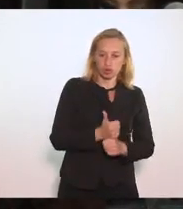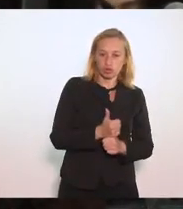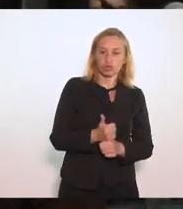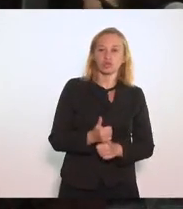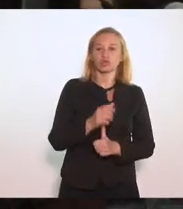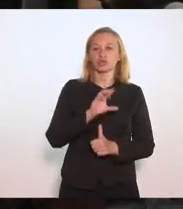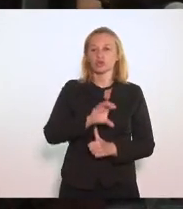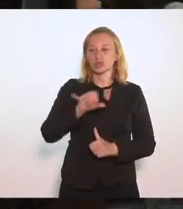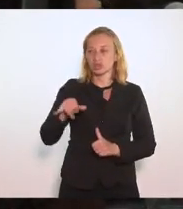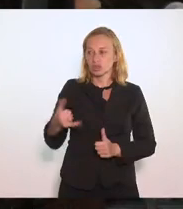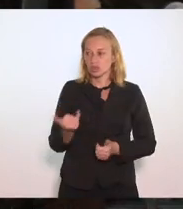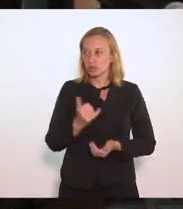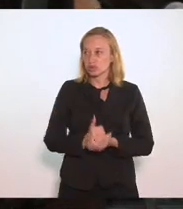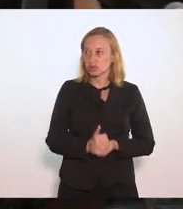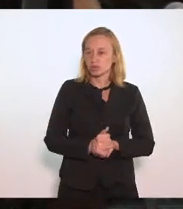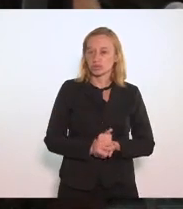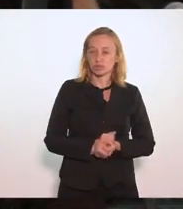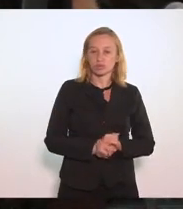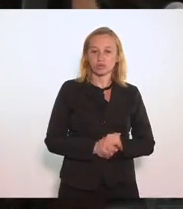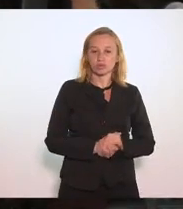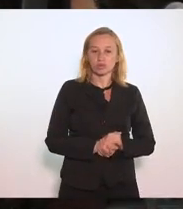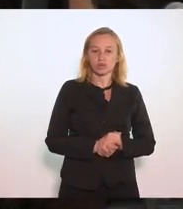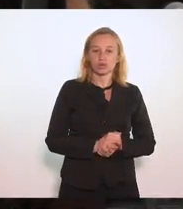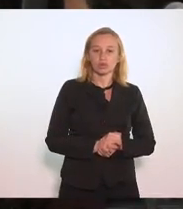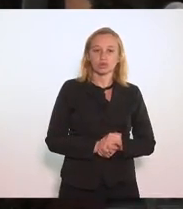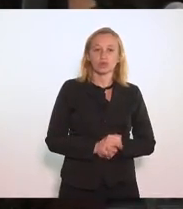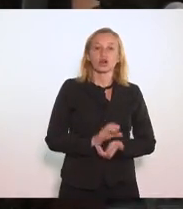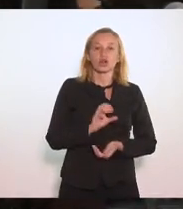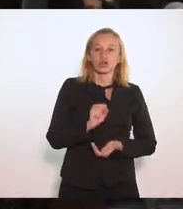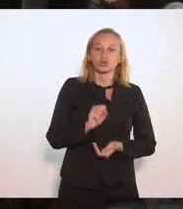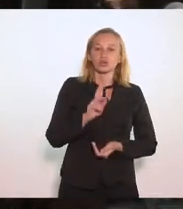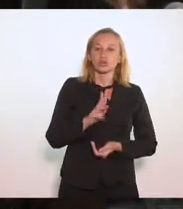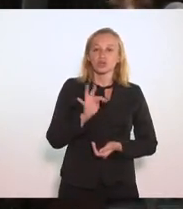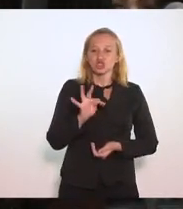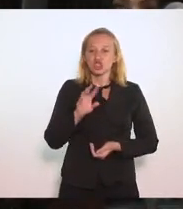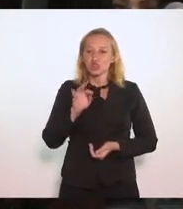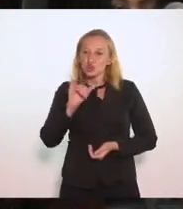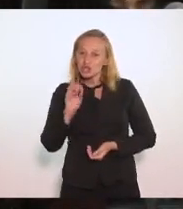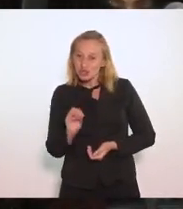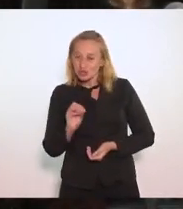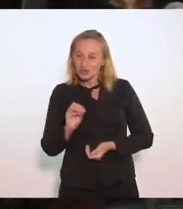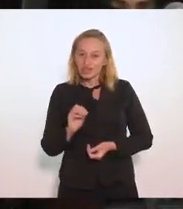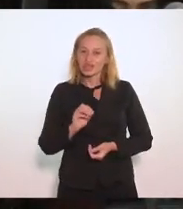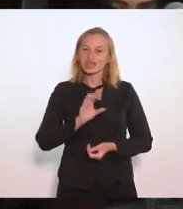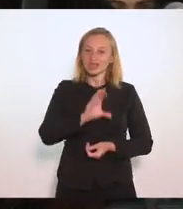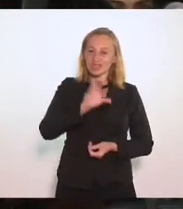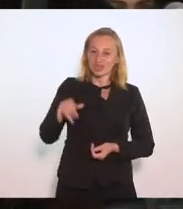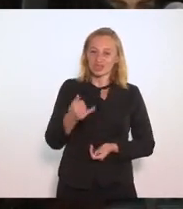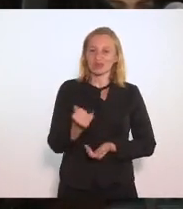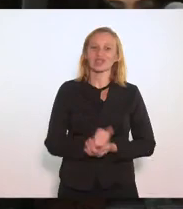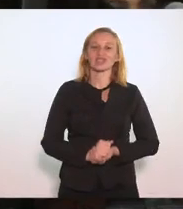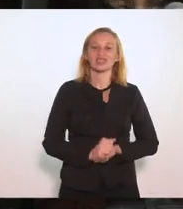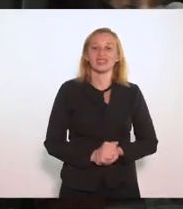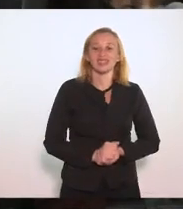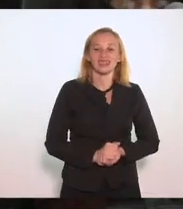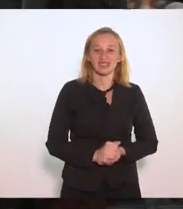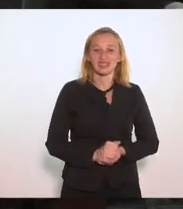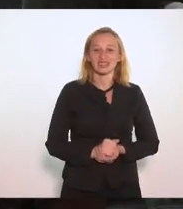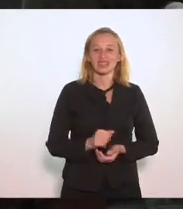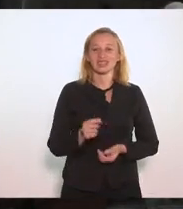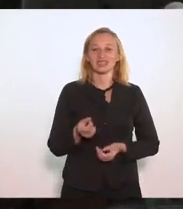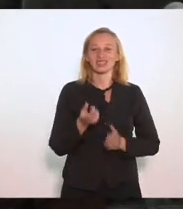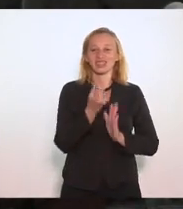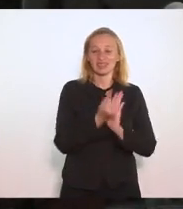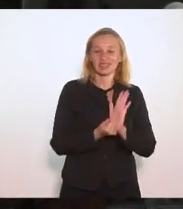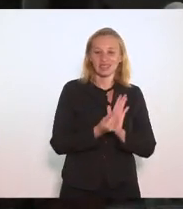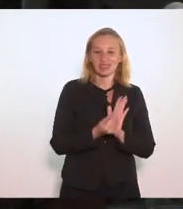substituto perdão com o substitutivo substitutivo da CCJ de orçamento